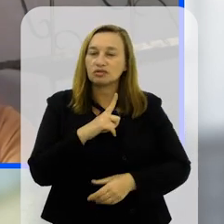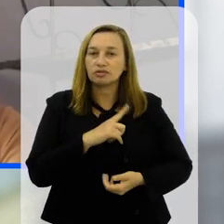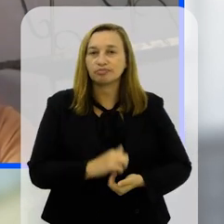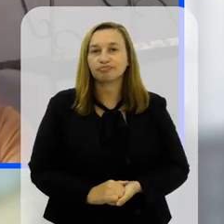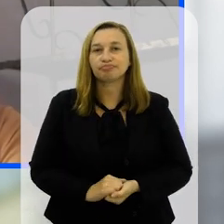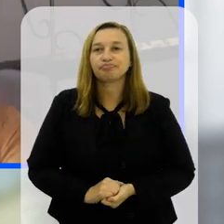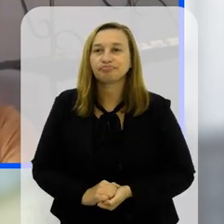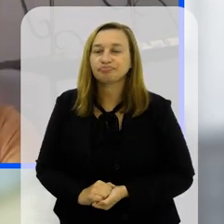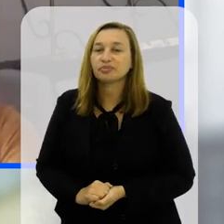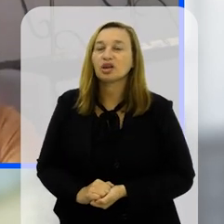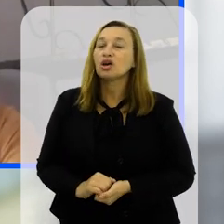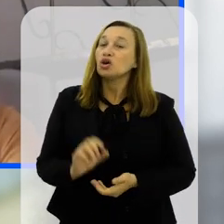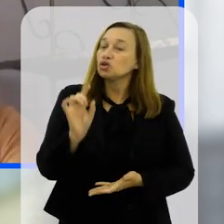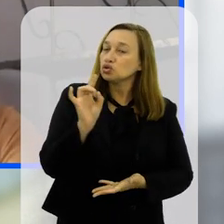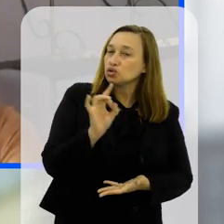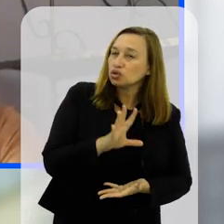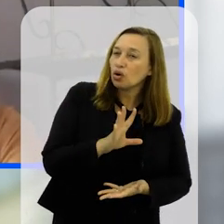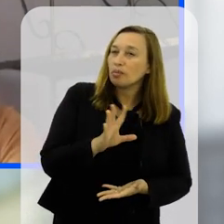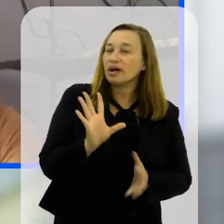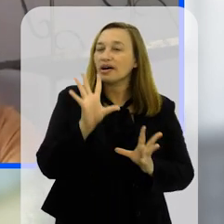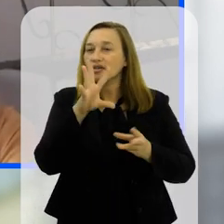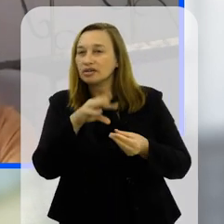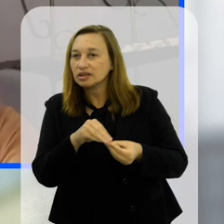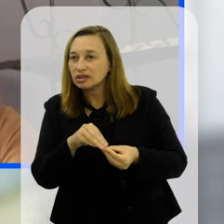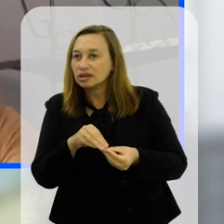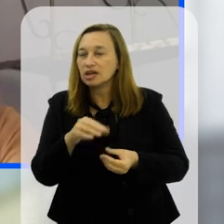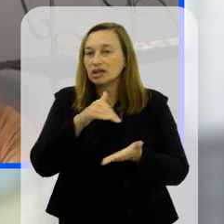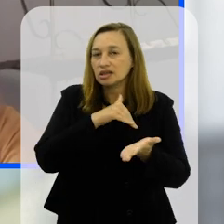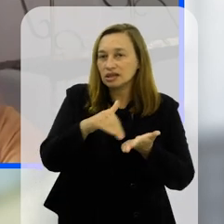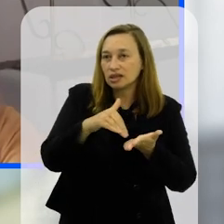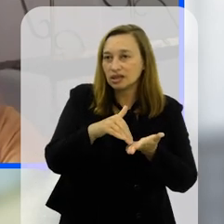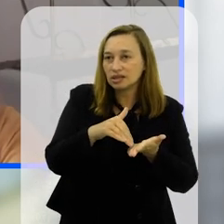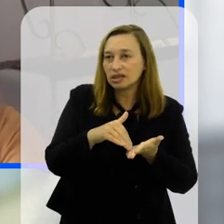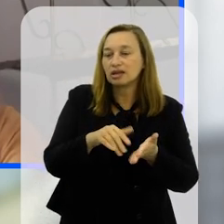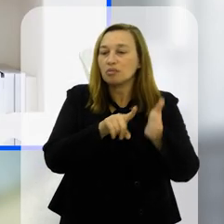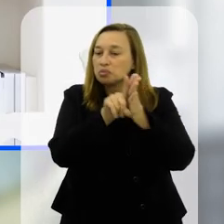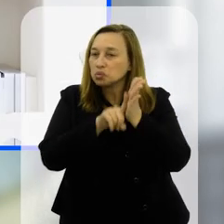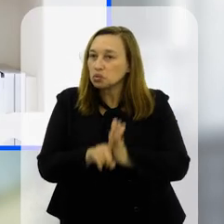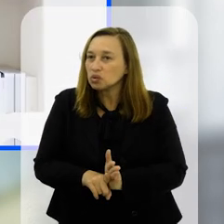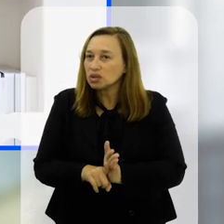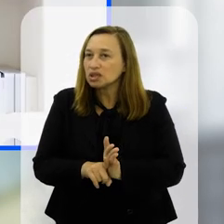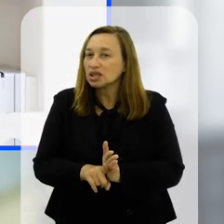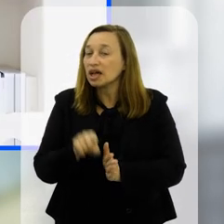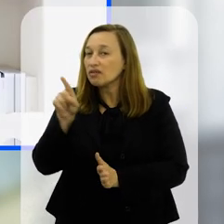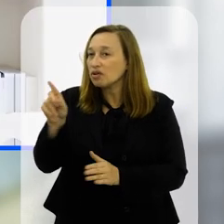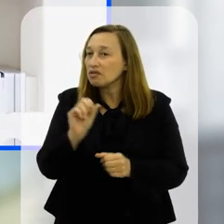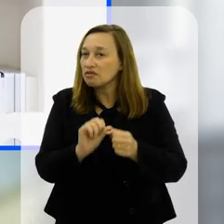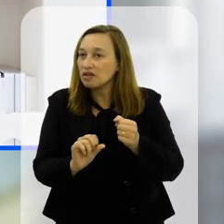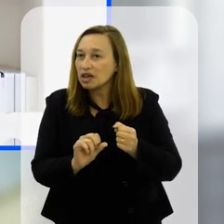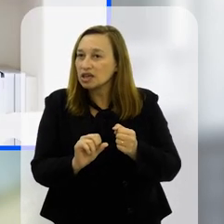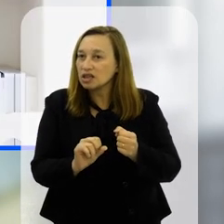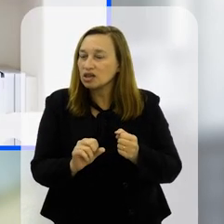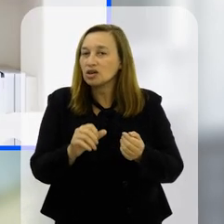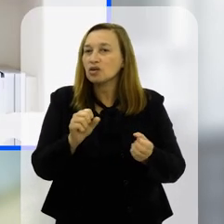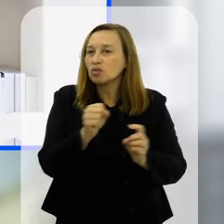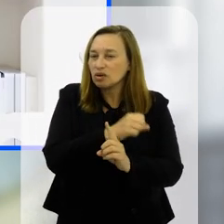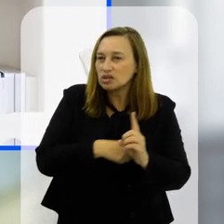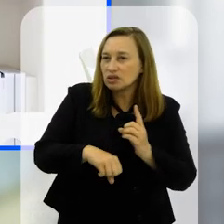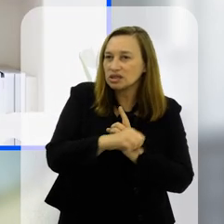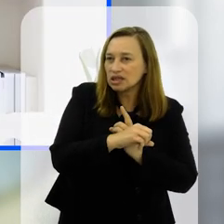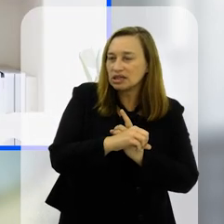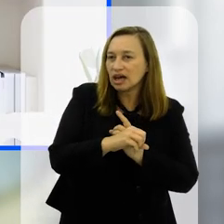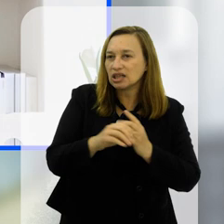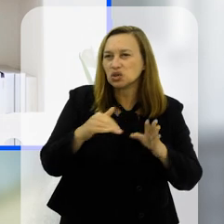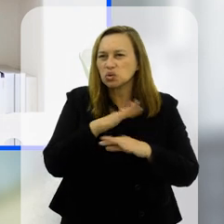tivemos Só pra gente fechar aqui, subsecretário, sobre essa questão da pesquisa ela foi realizada com a sociedade